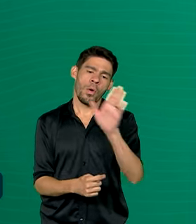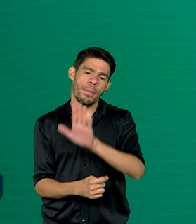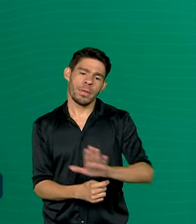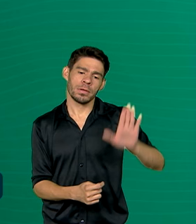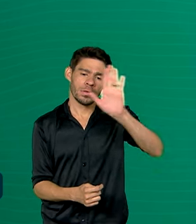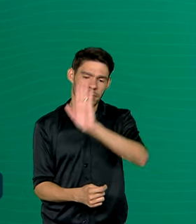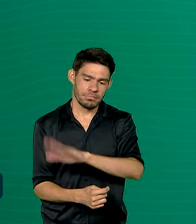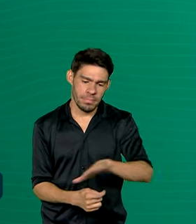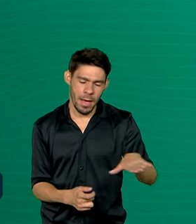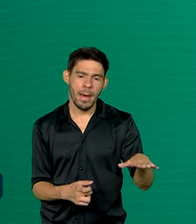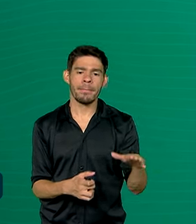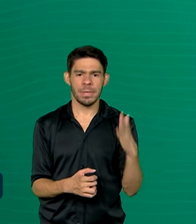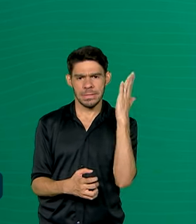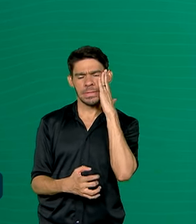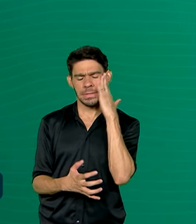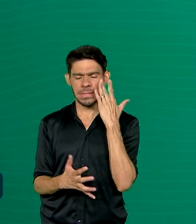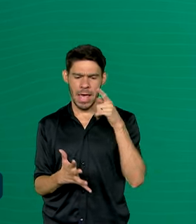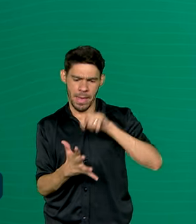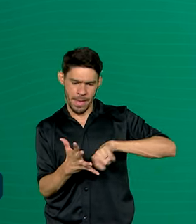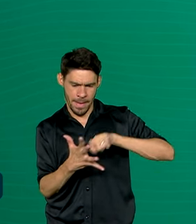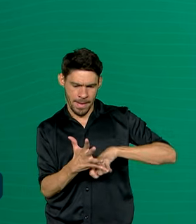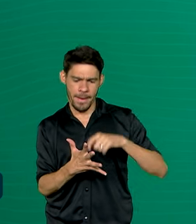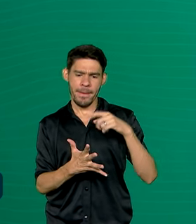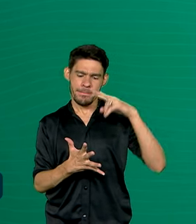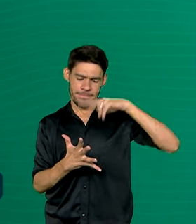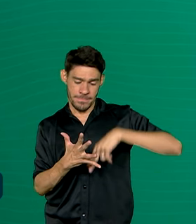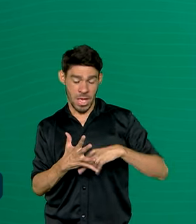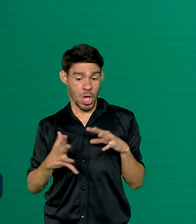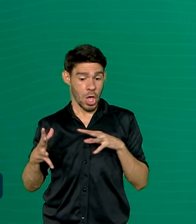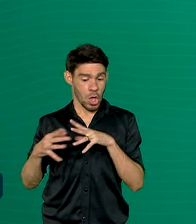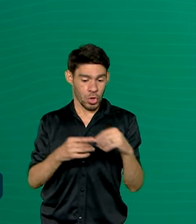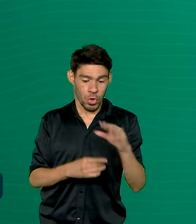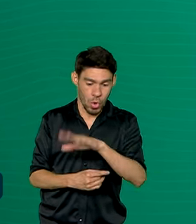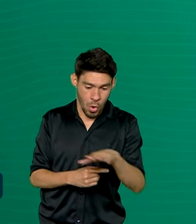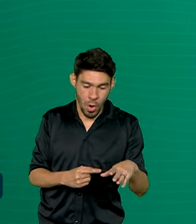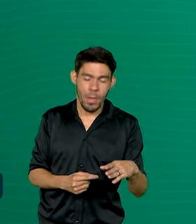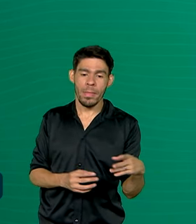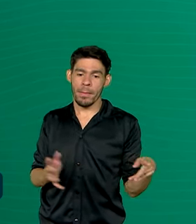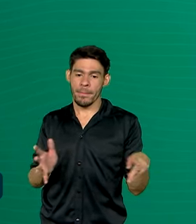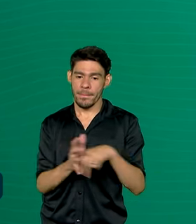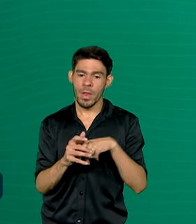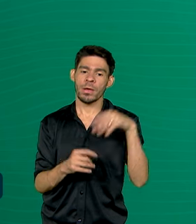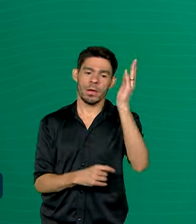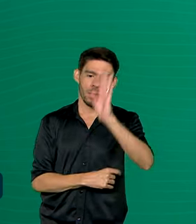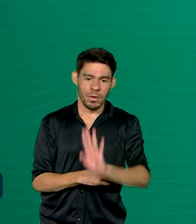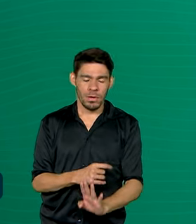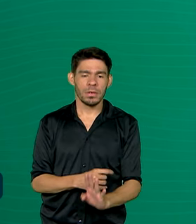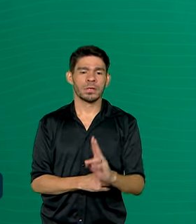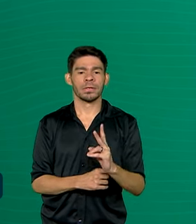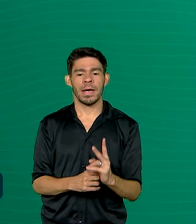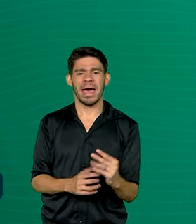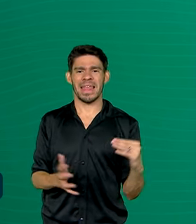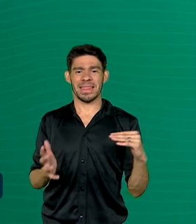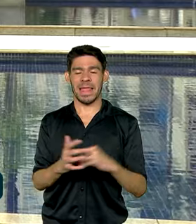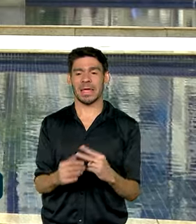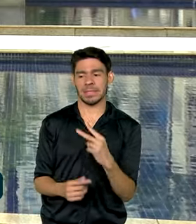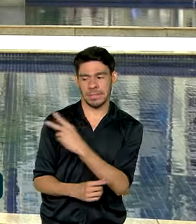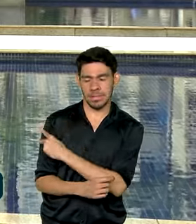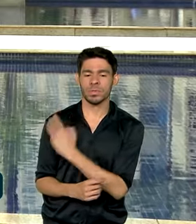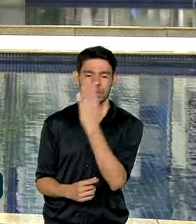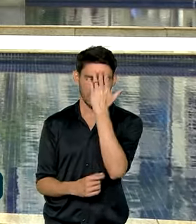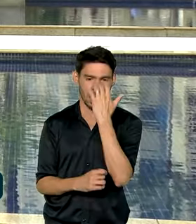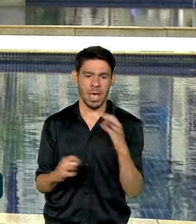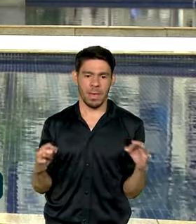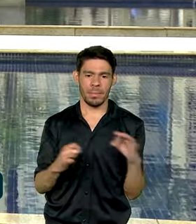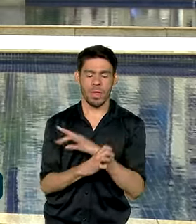Alfabetizada, que todas as crianças brasileiras estejam alfabetizadas até o final do segundo ano do ensino fundamental. O